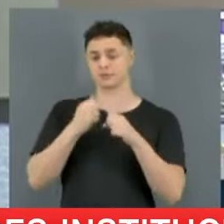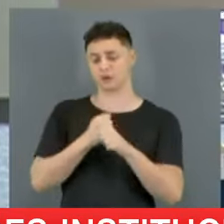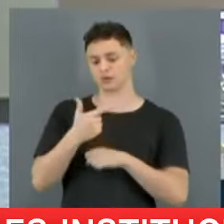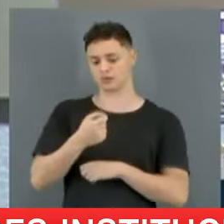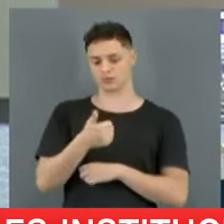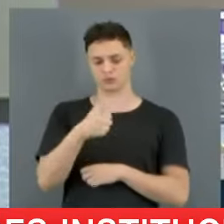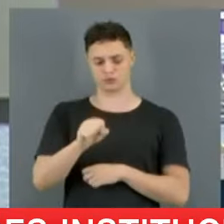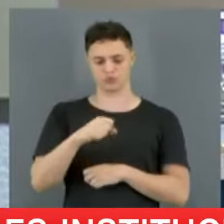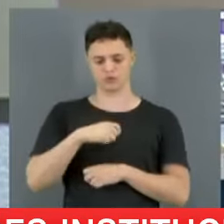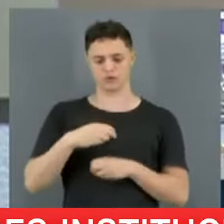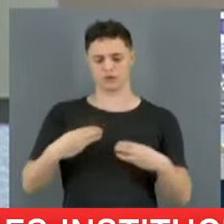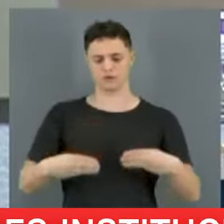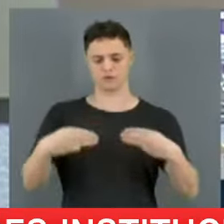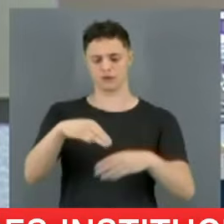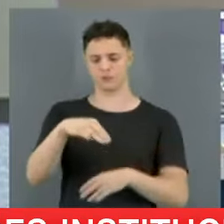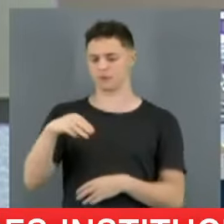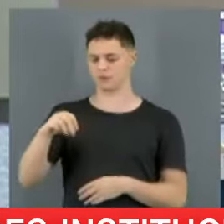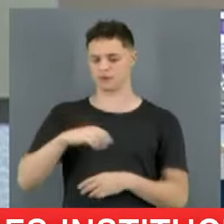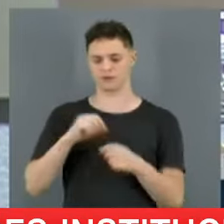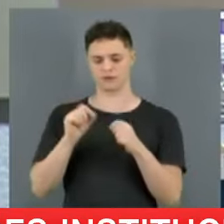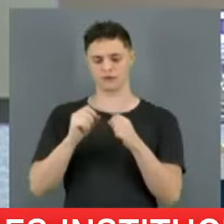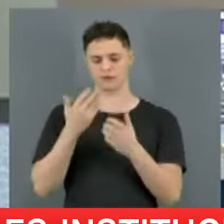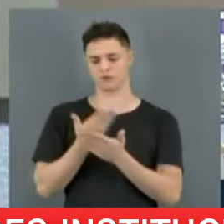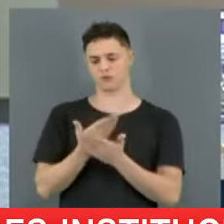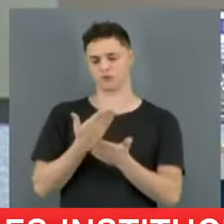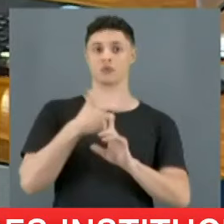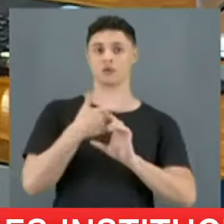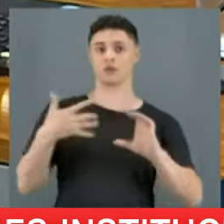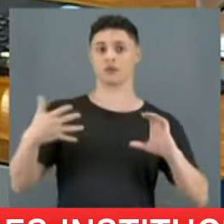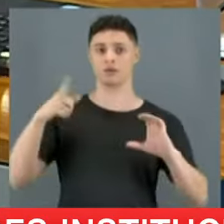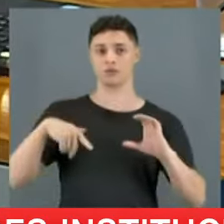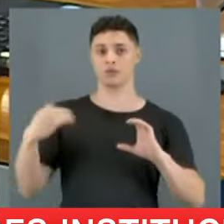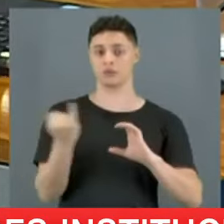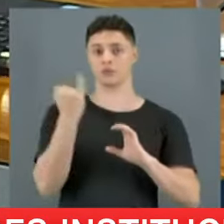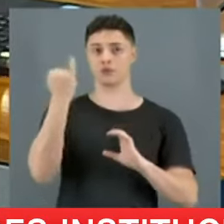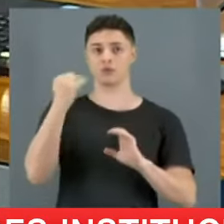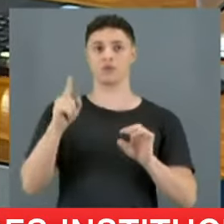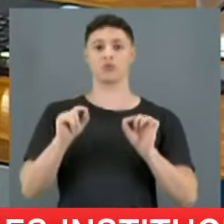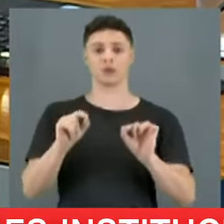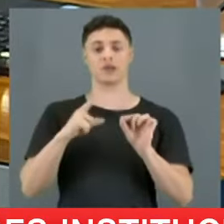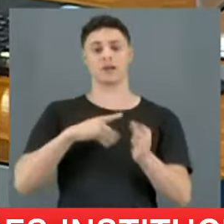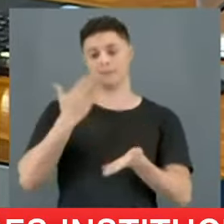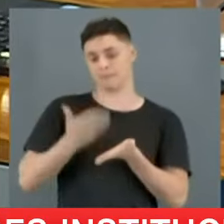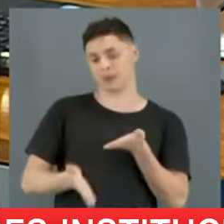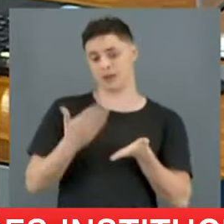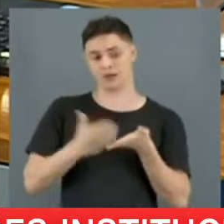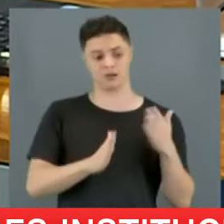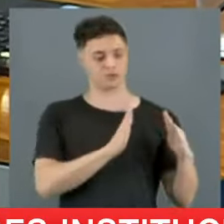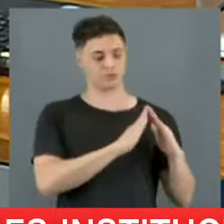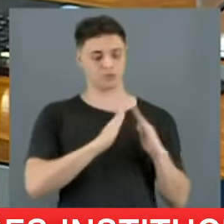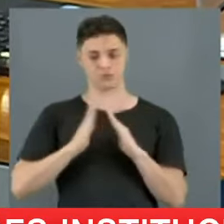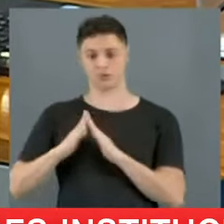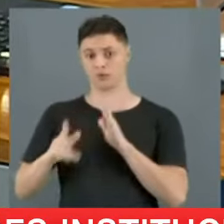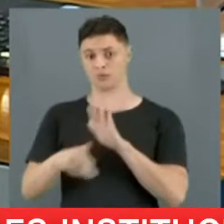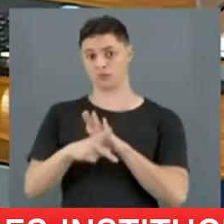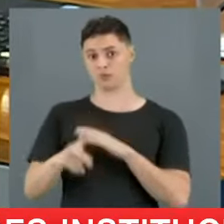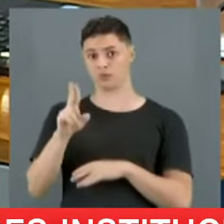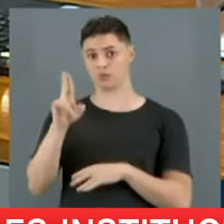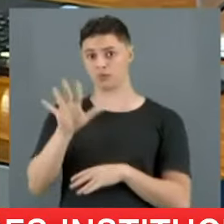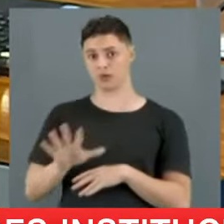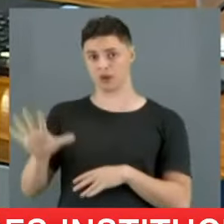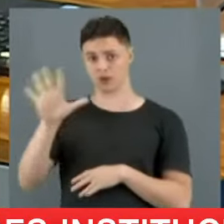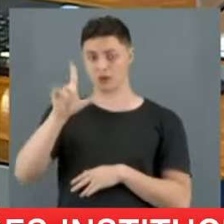uma brecha. Num ano eleitoral como esse, tudo bem que é ano de eleição municipal e isso não passa pelo crivo dos prefeitos nem dos vereadores,